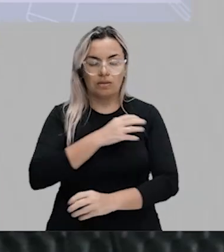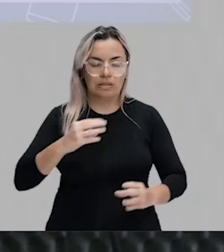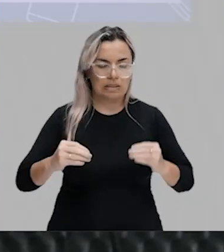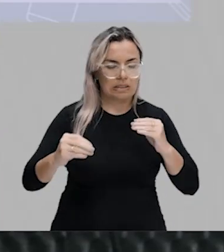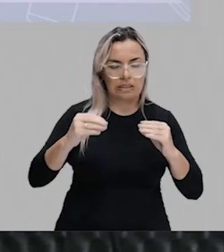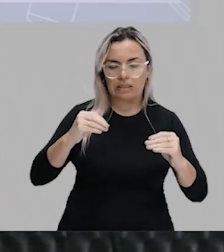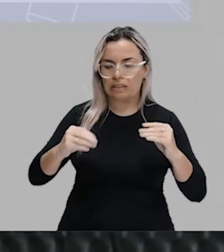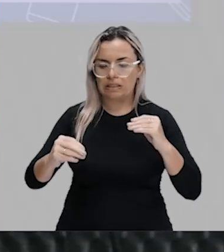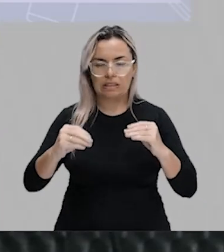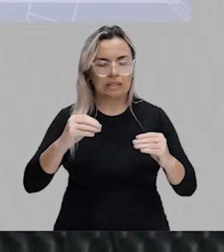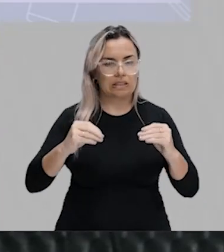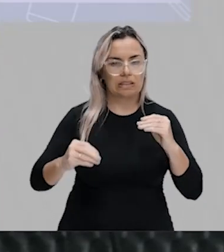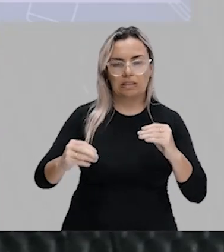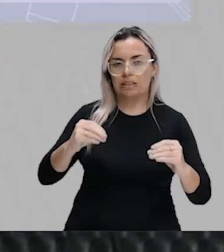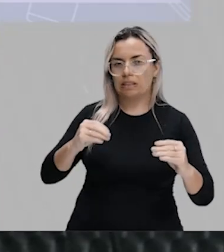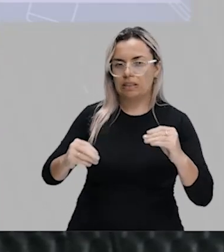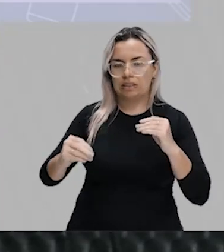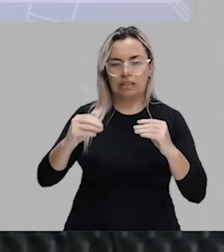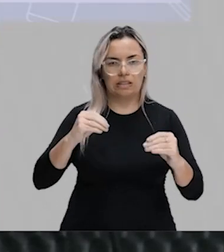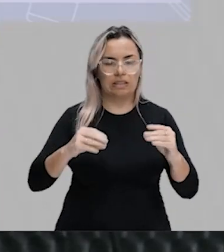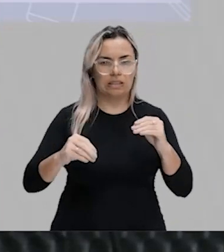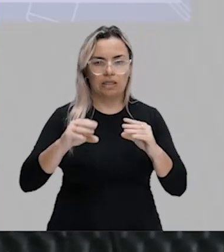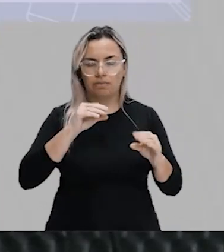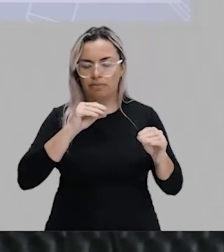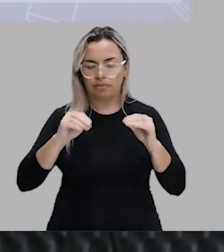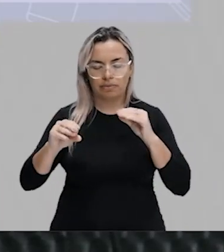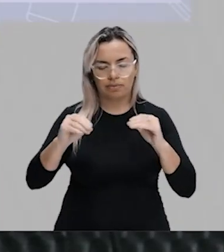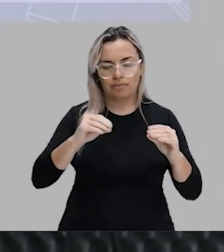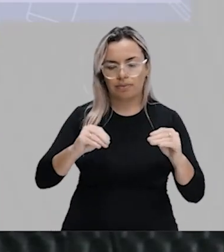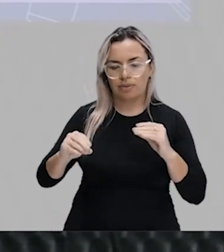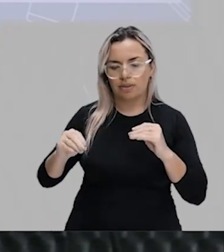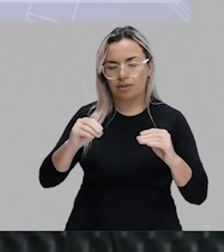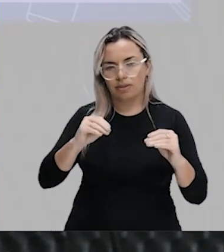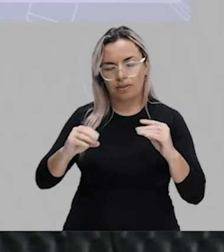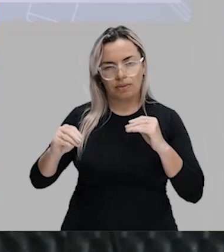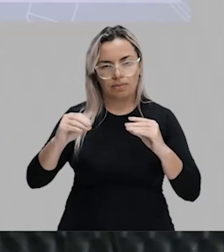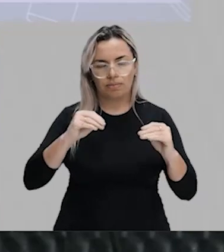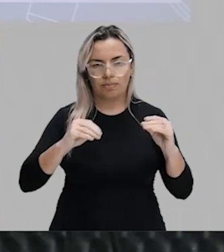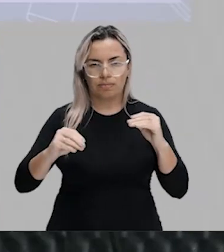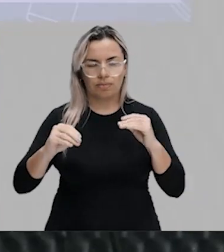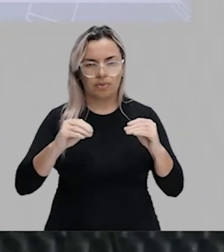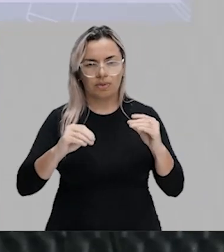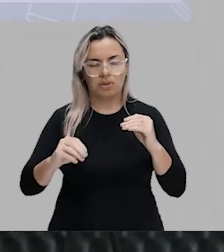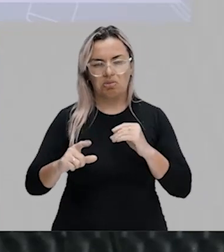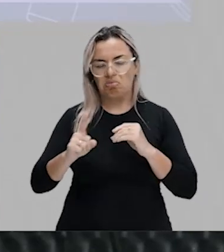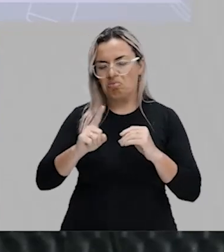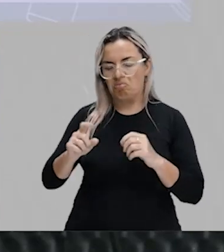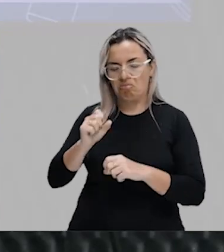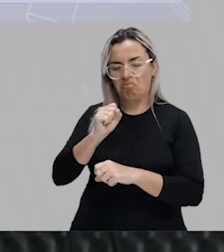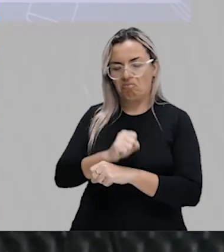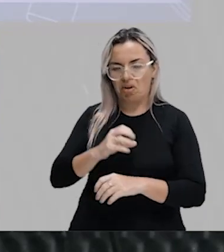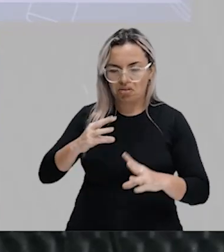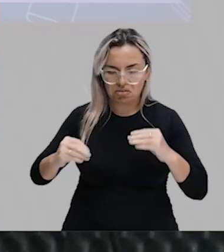los codos. Que falam pelos cotovelos. Que a gente costuma dizer. Que falam a beça. Que não param de falar.